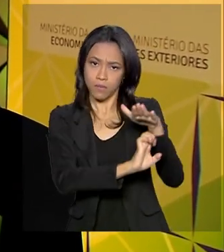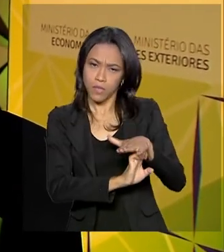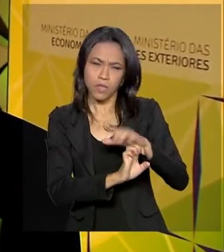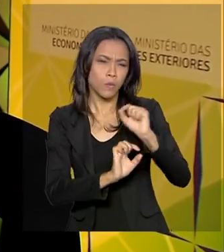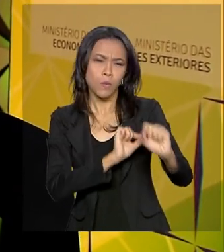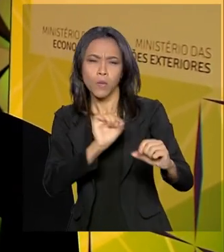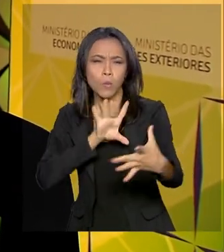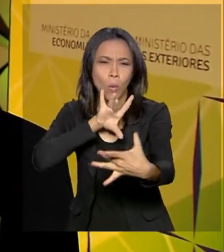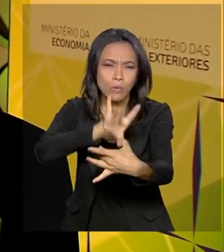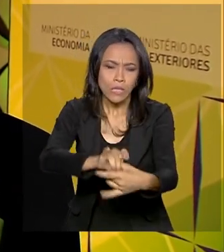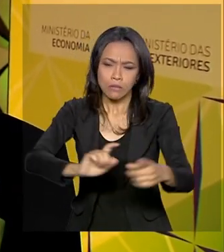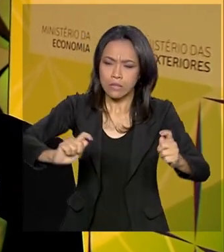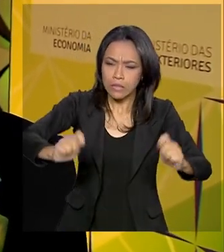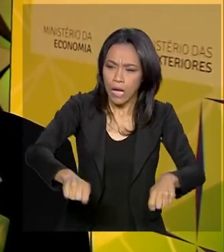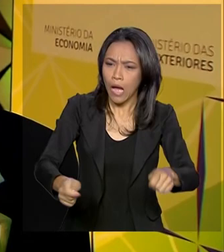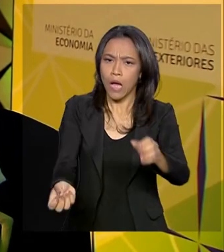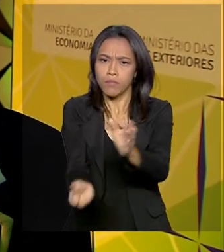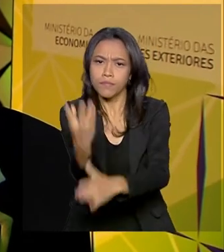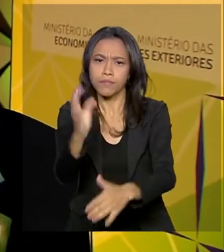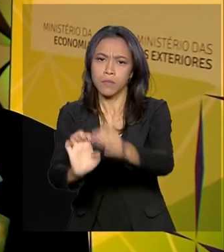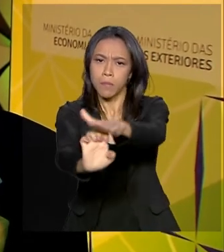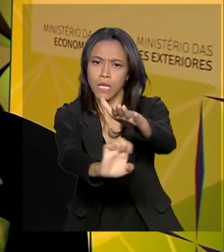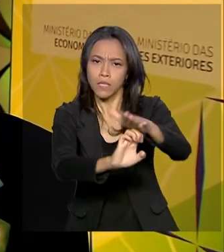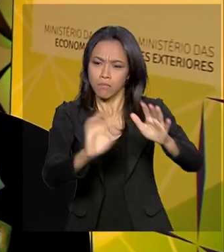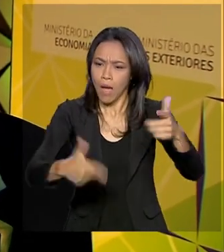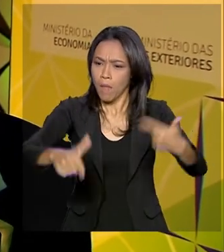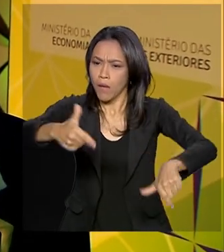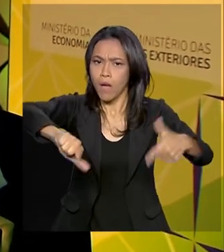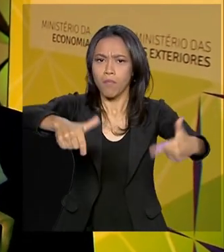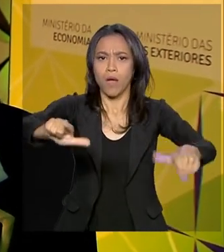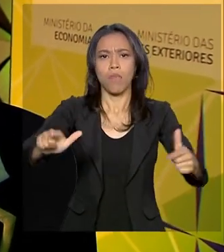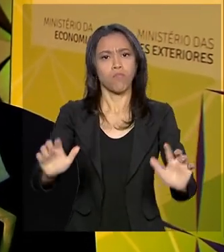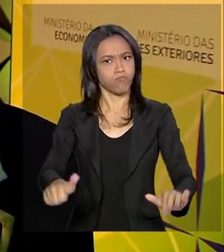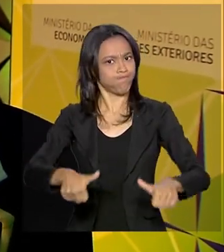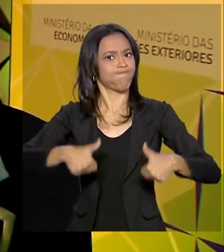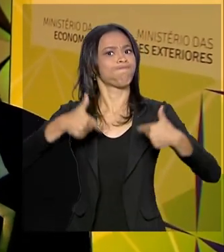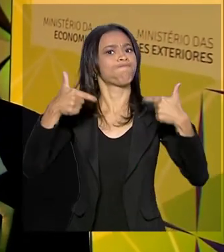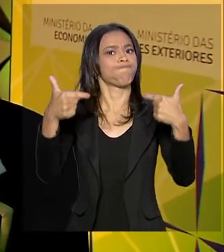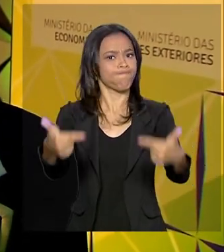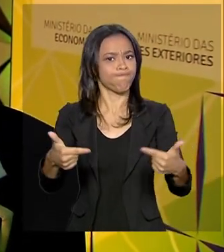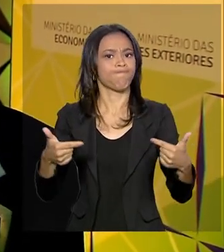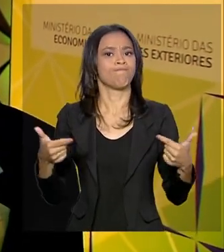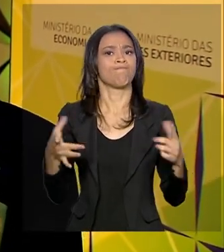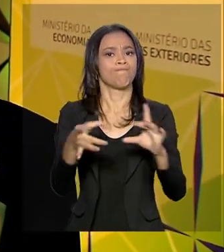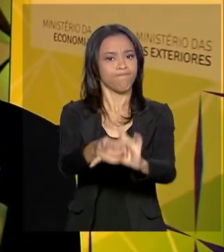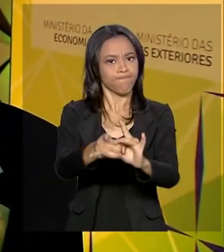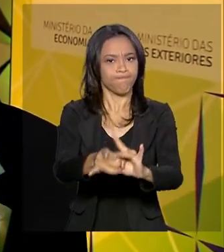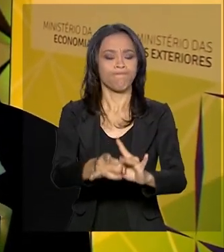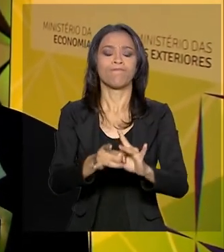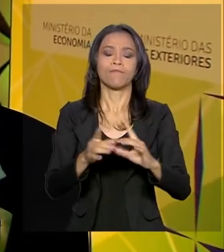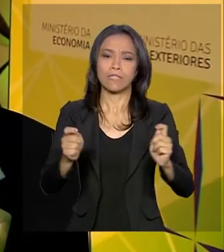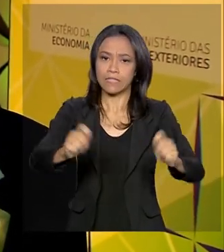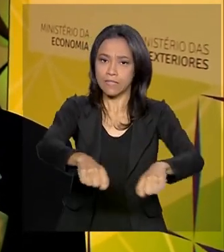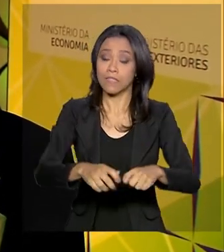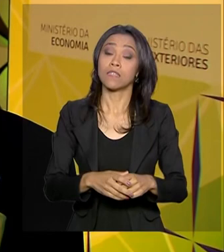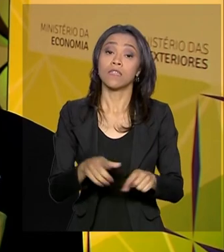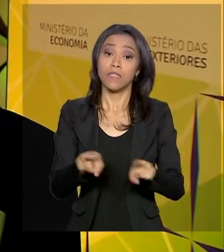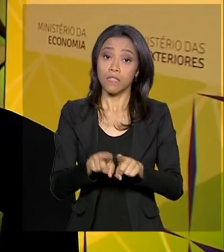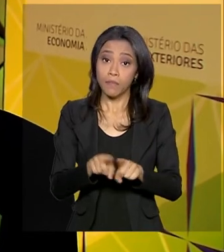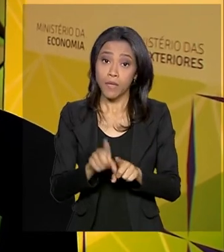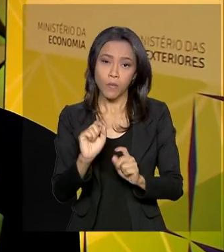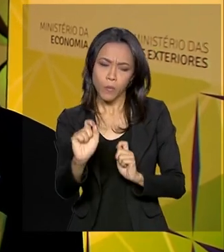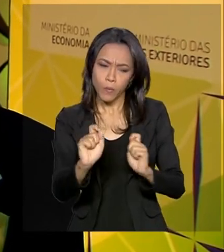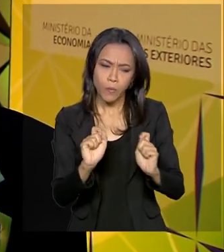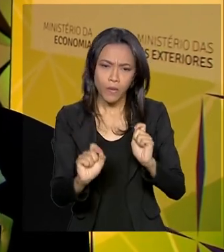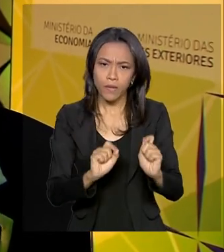cenário para investimento bastante, vamos dizer assim, com uma regulação robusta e uma regulação